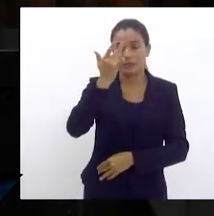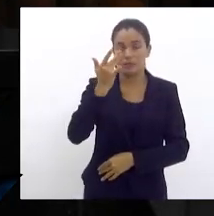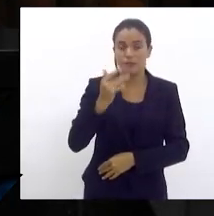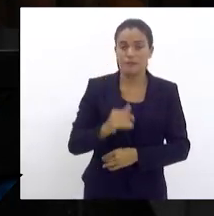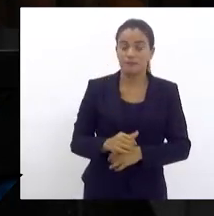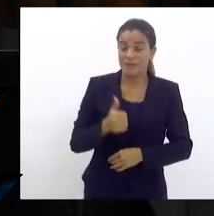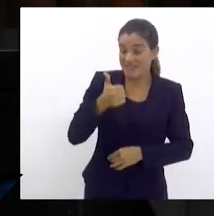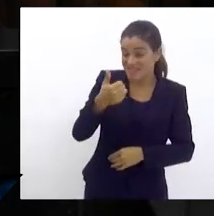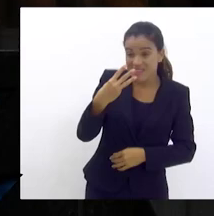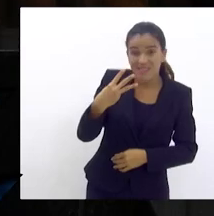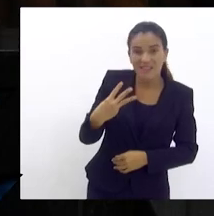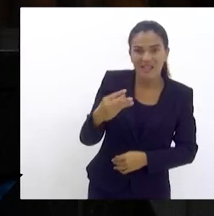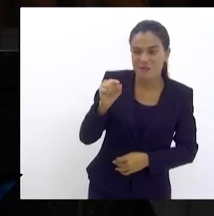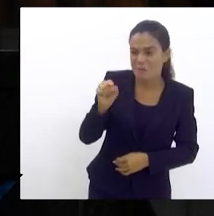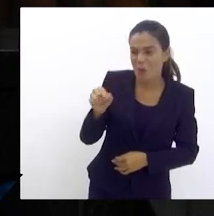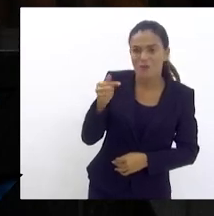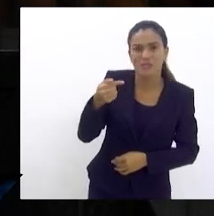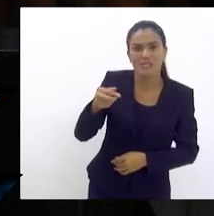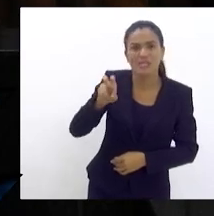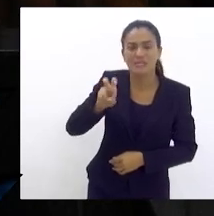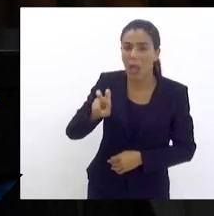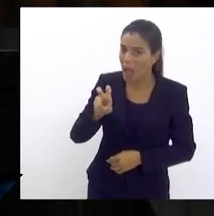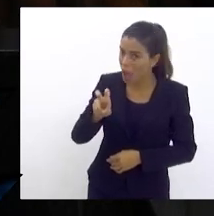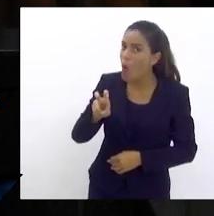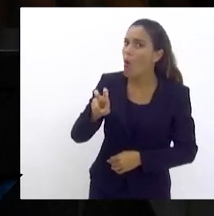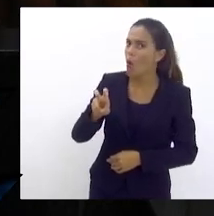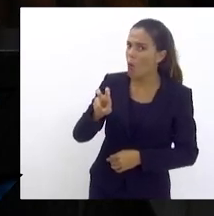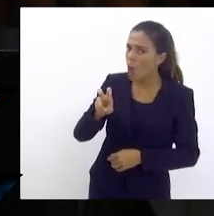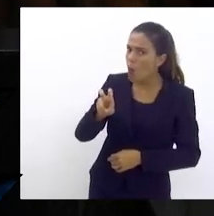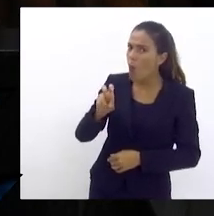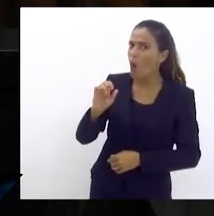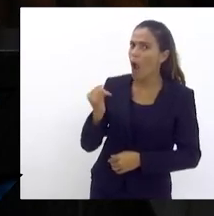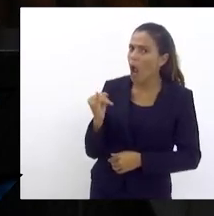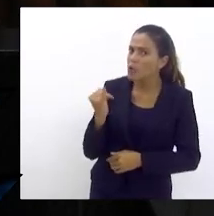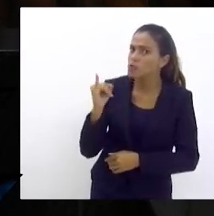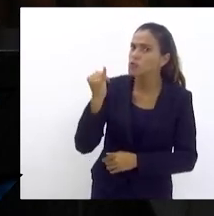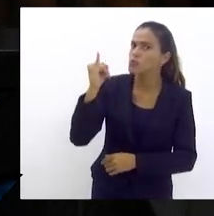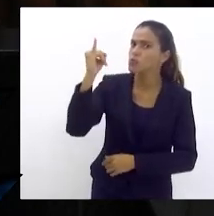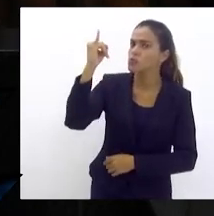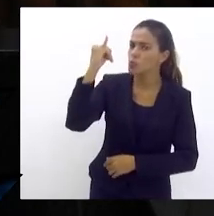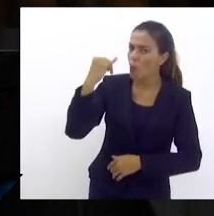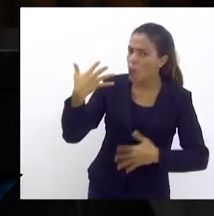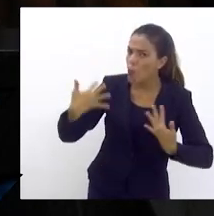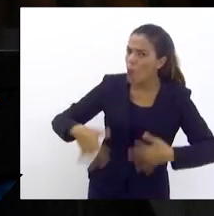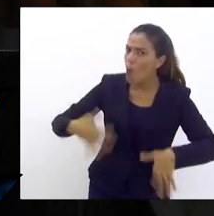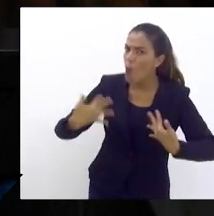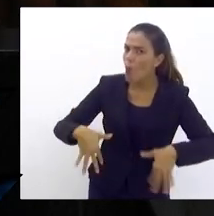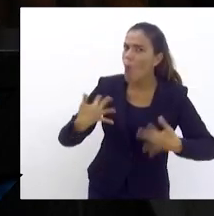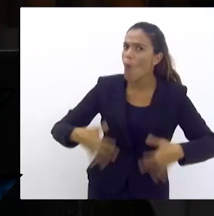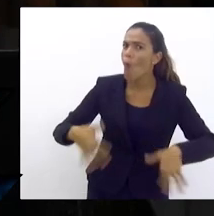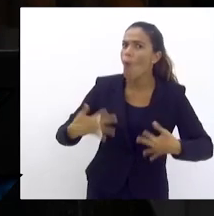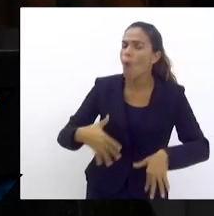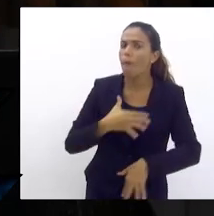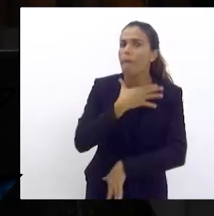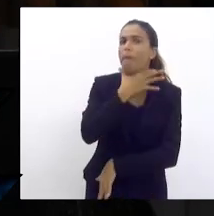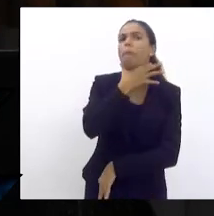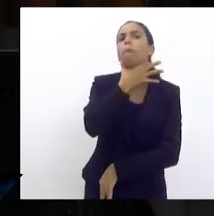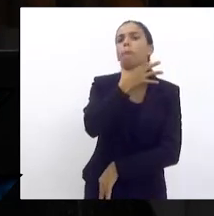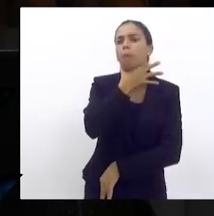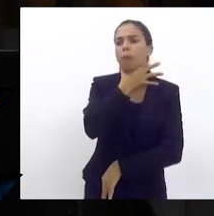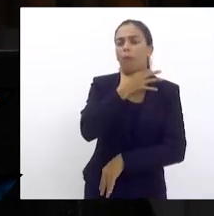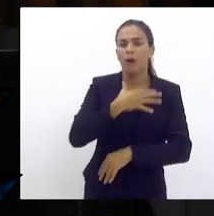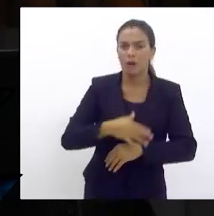13,75%, é juros para ninguém botar defeito. É um